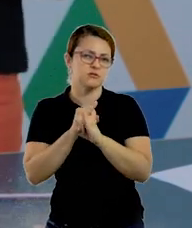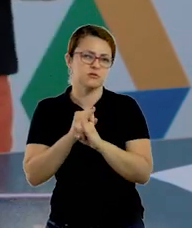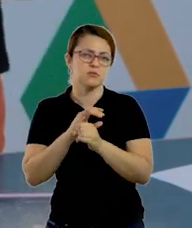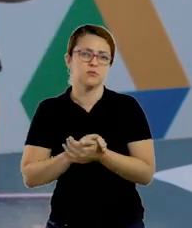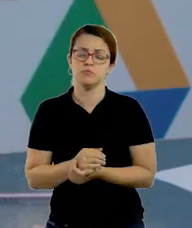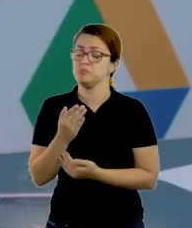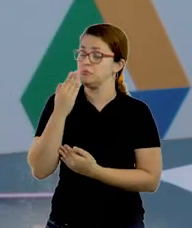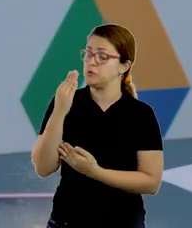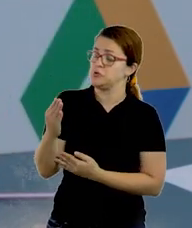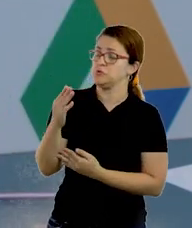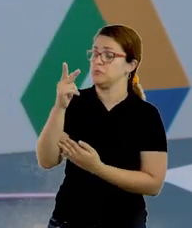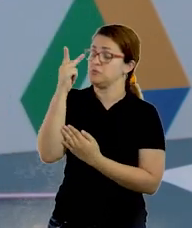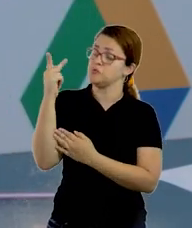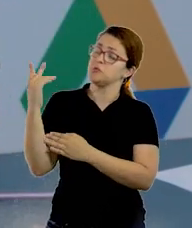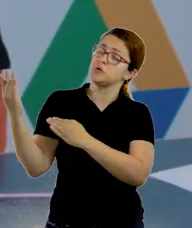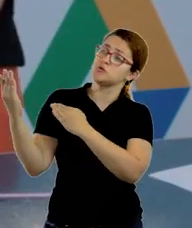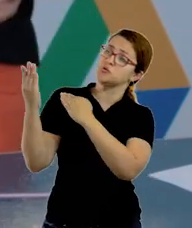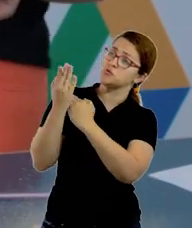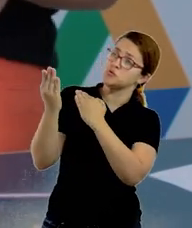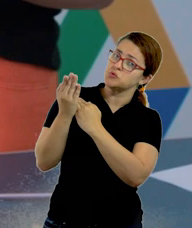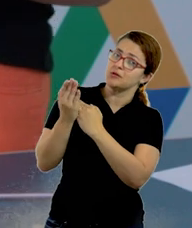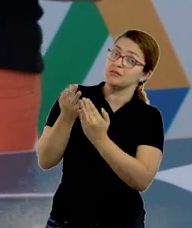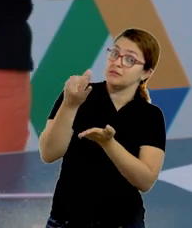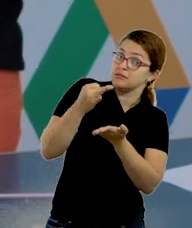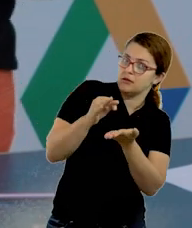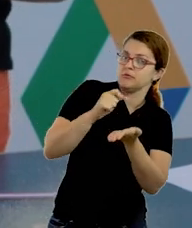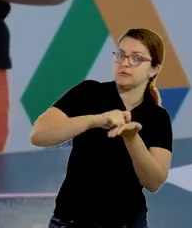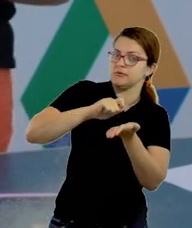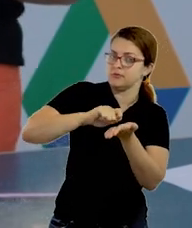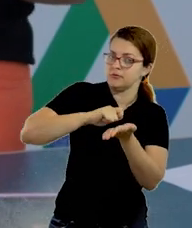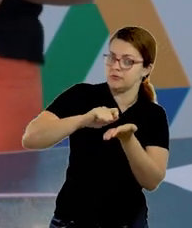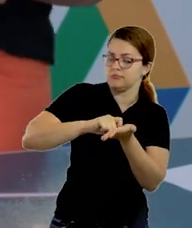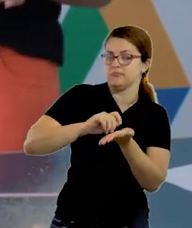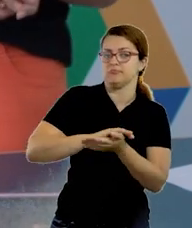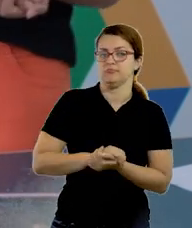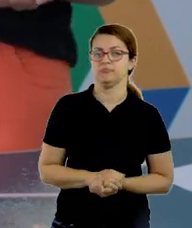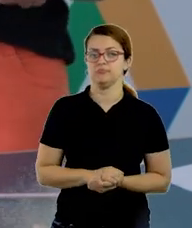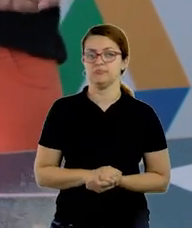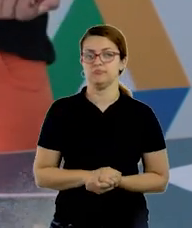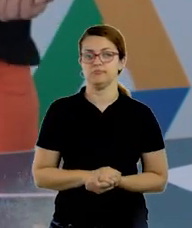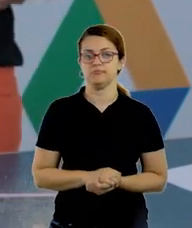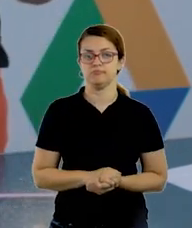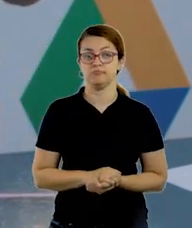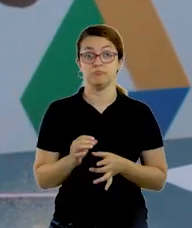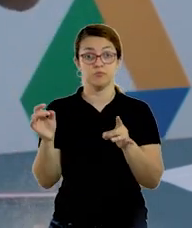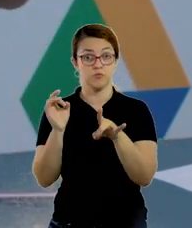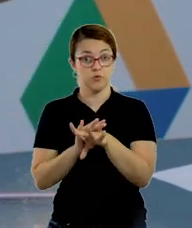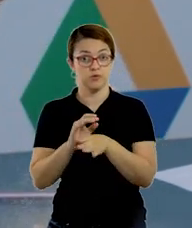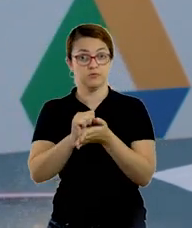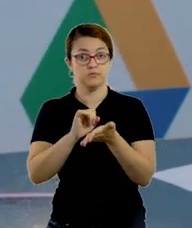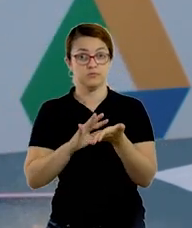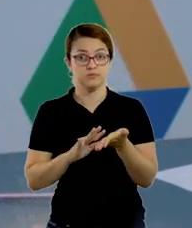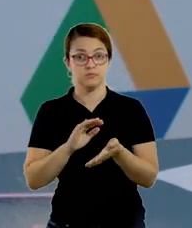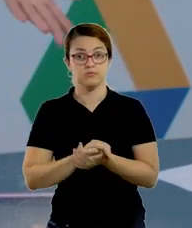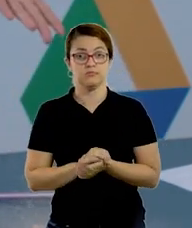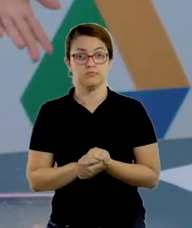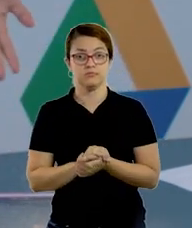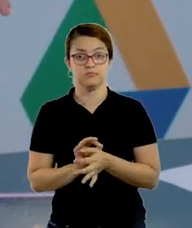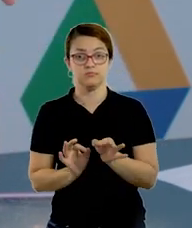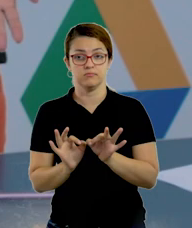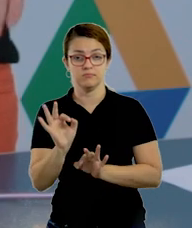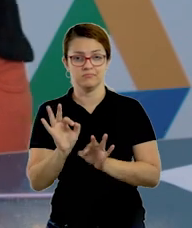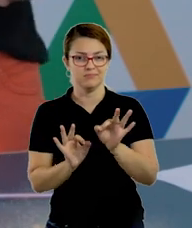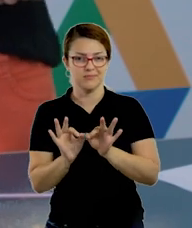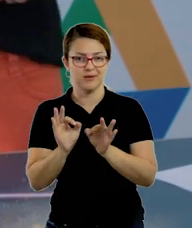um adulto aí da sua casa fazer a correção com você, tá bom? Depois de terminar a atividade, vocês podem confeccionar um cartão, uma mensagem bem